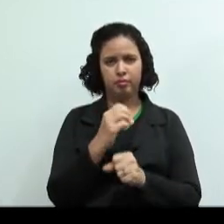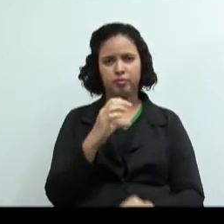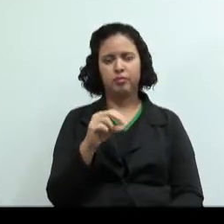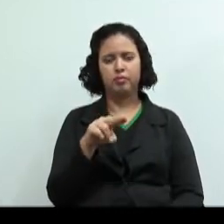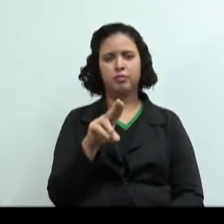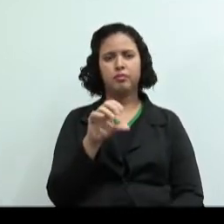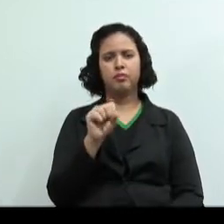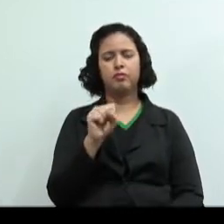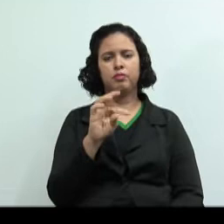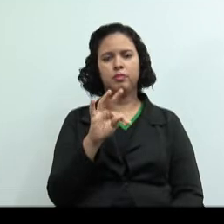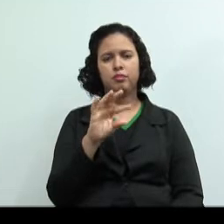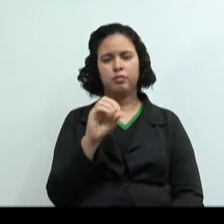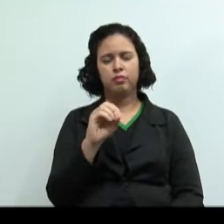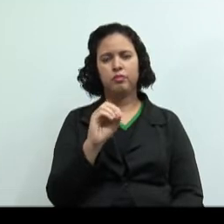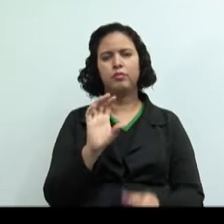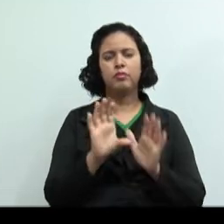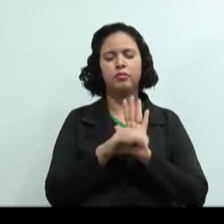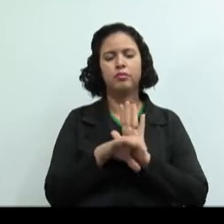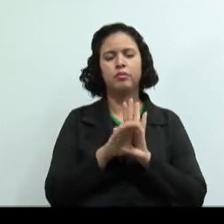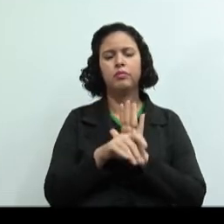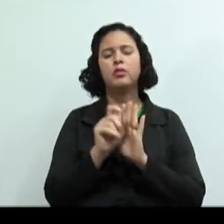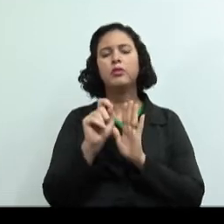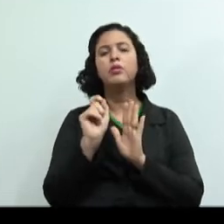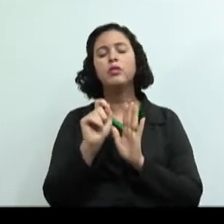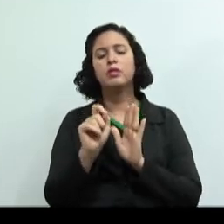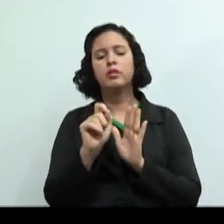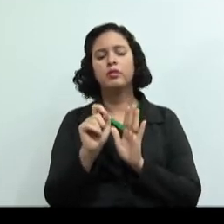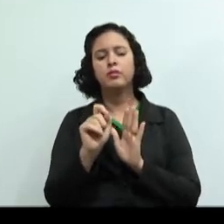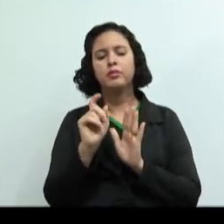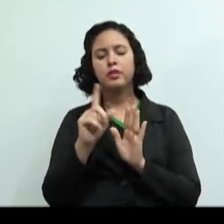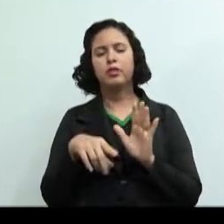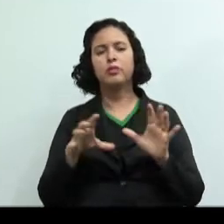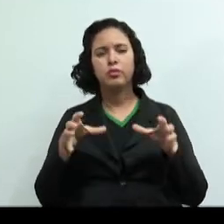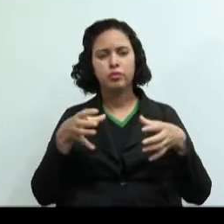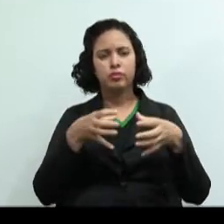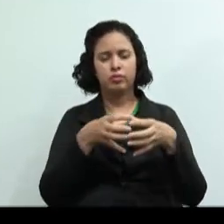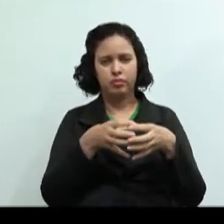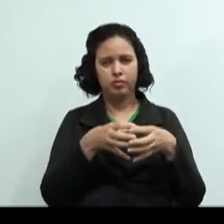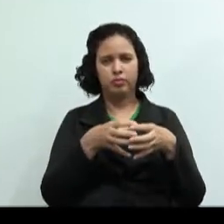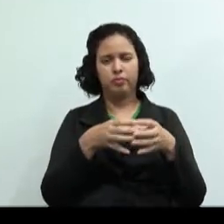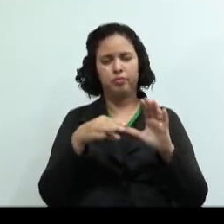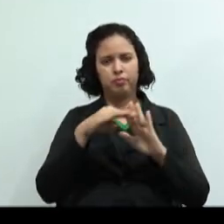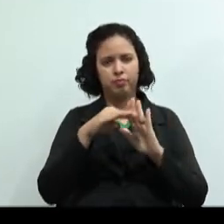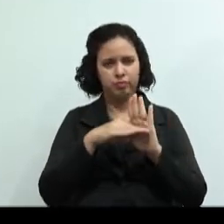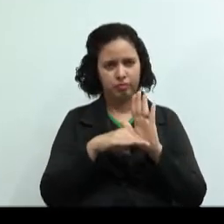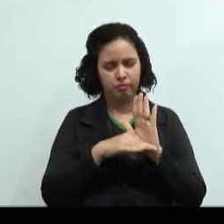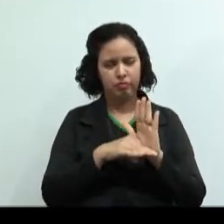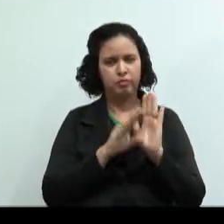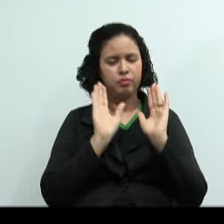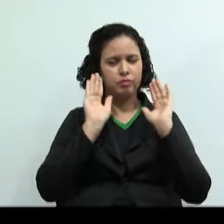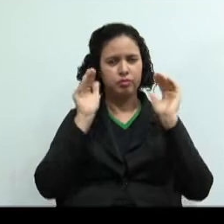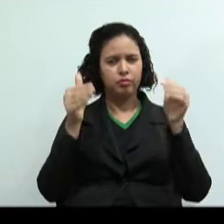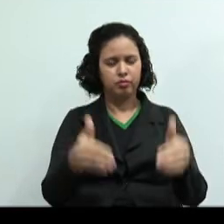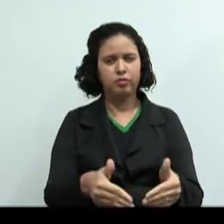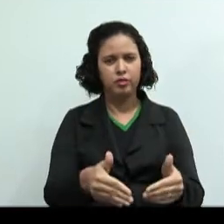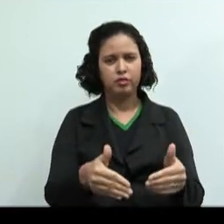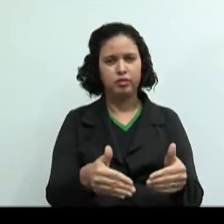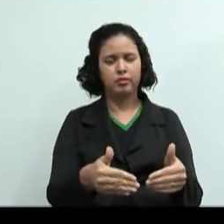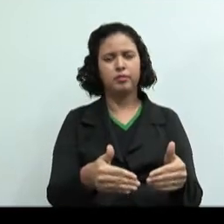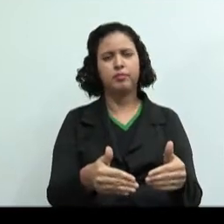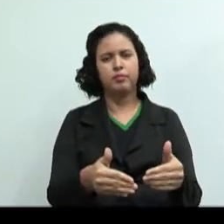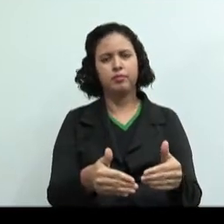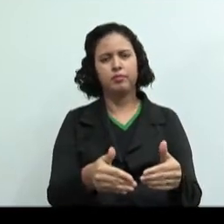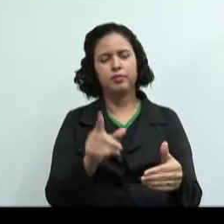Então o conceito, o que é contabilidade de custos? É um conjunto de registros específicos, como é feita.